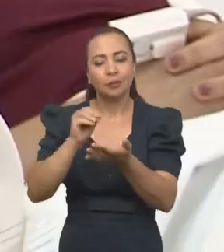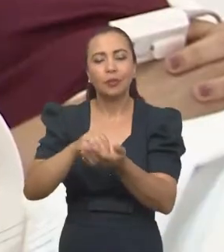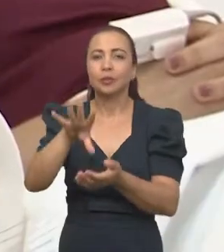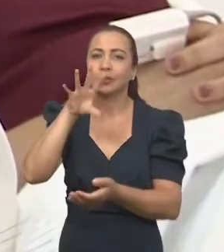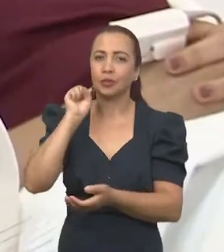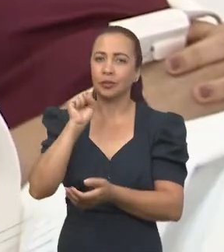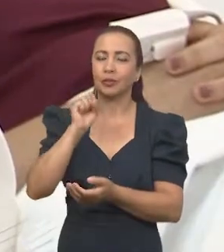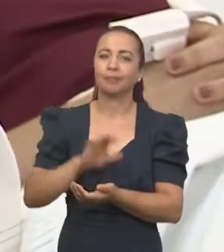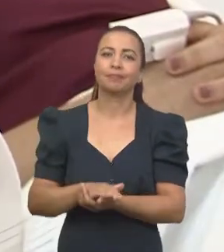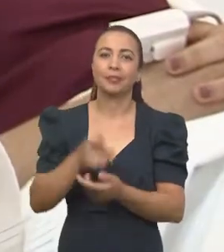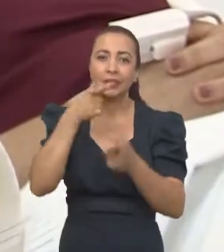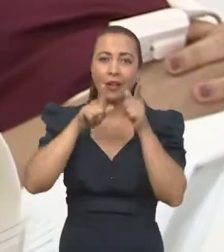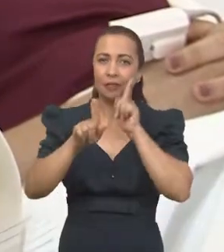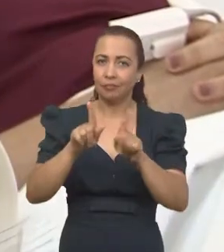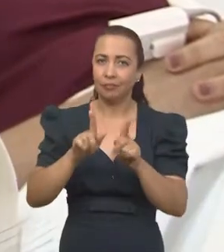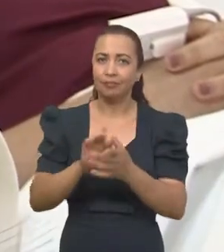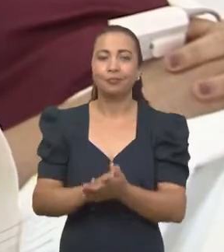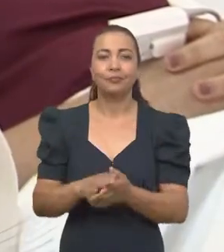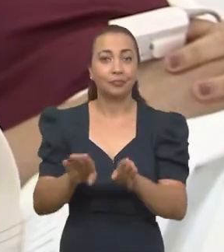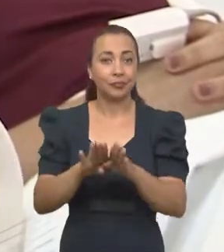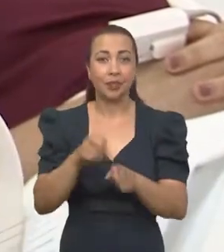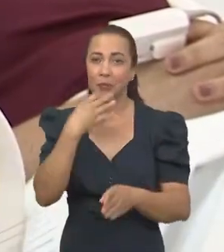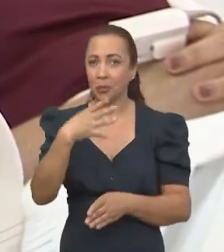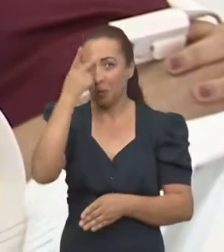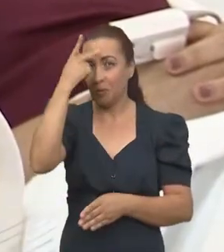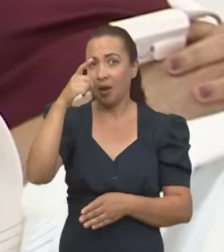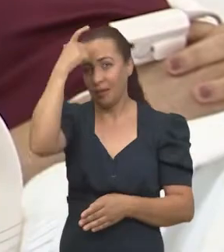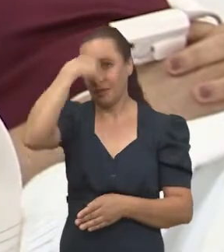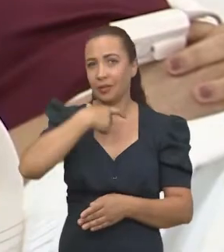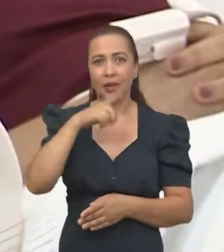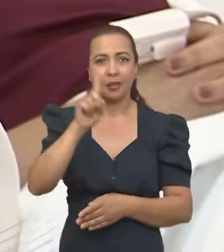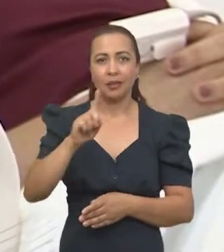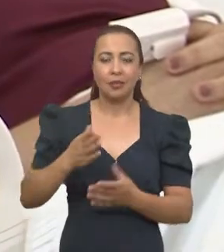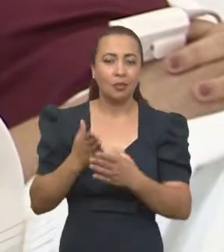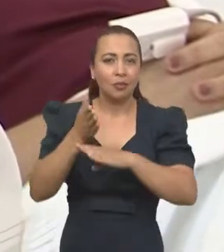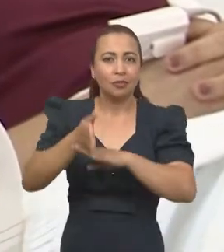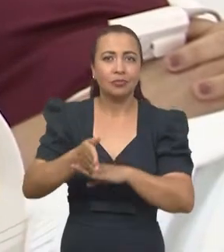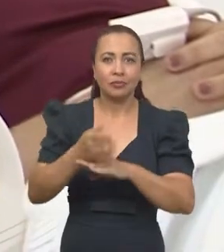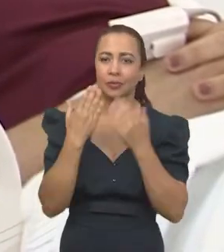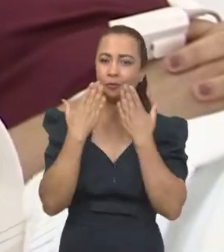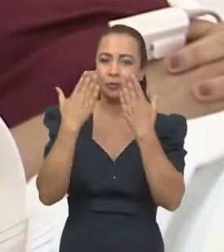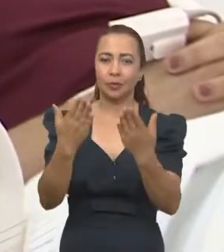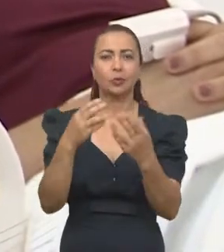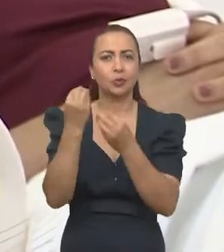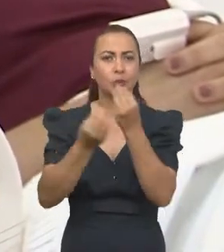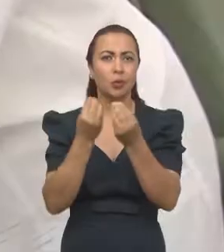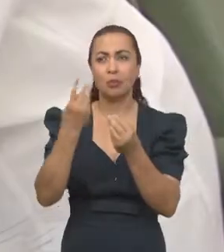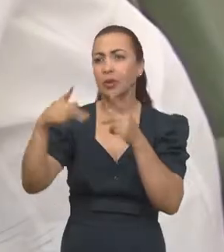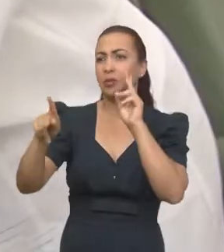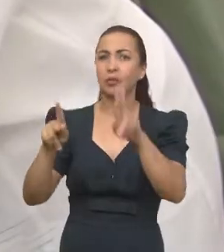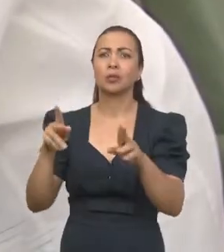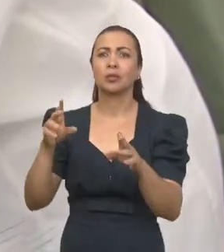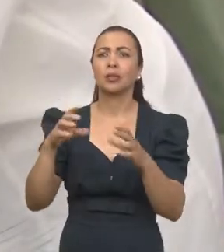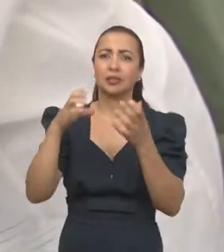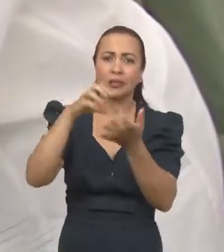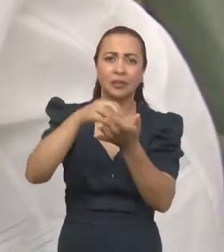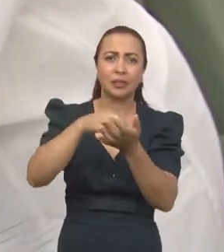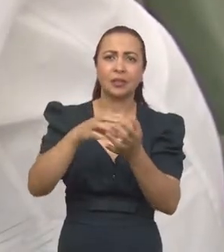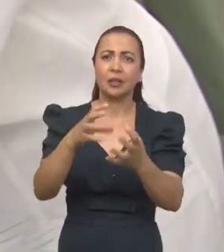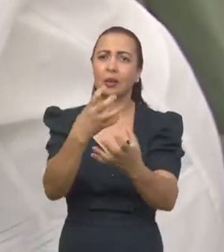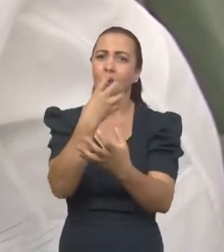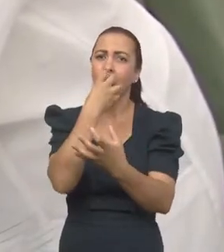Também tem a vantagem dessa ventilação não entrar na frente, como as convencionais acontecem. Essa entrada é